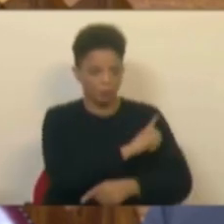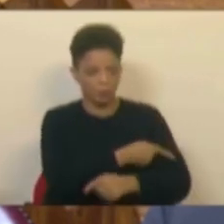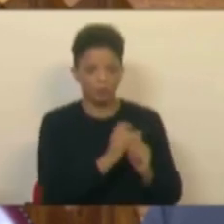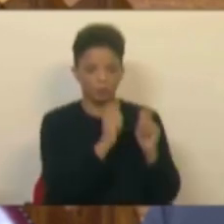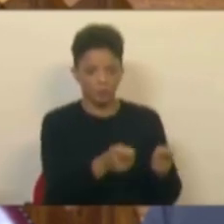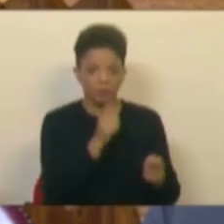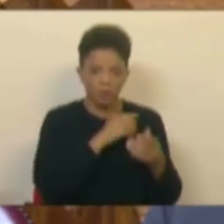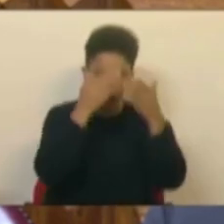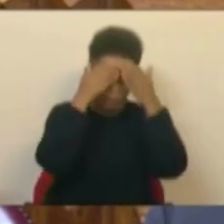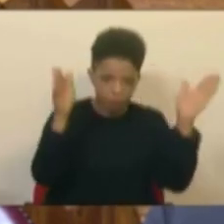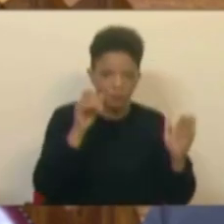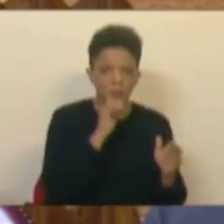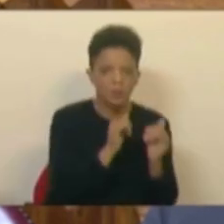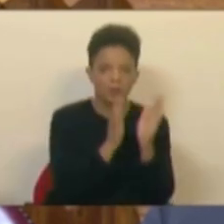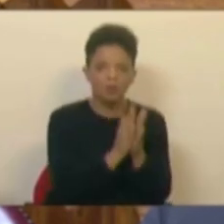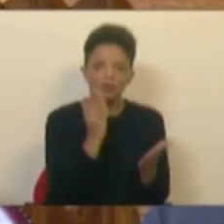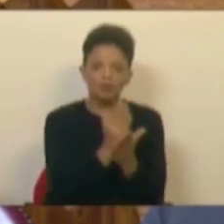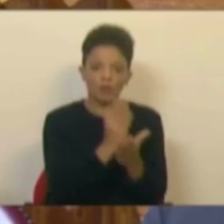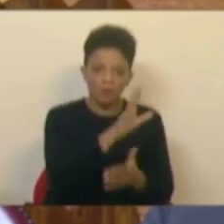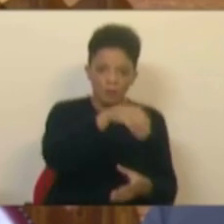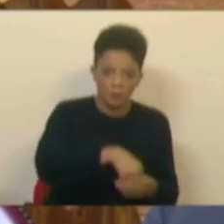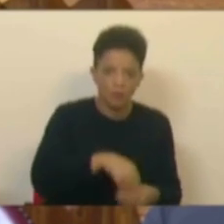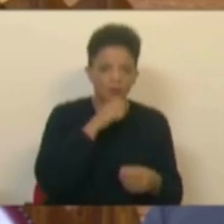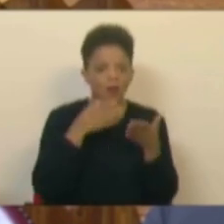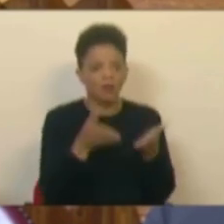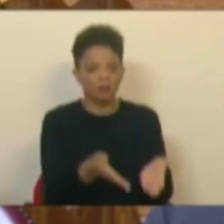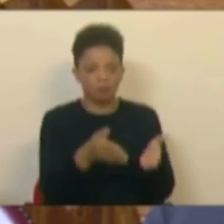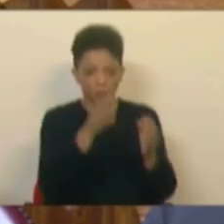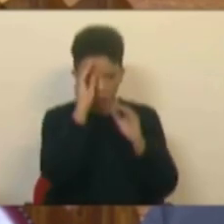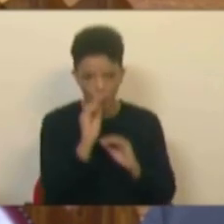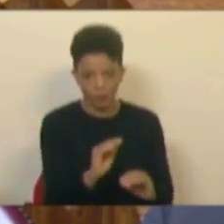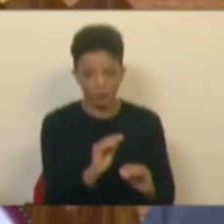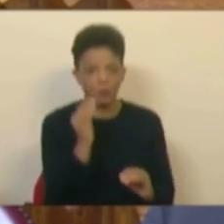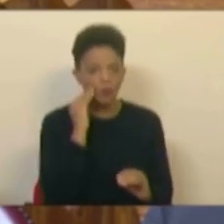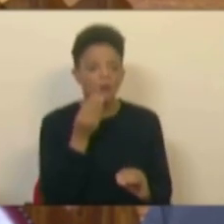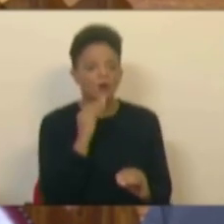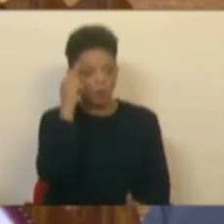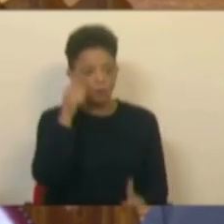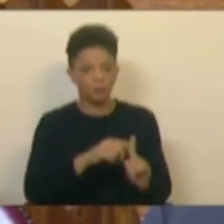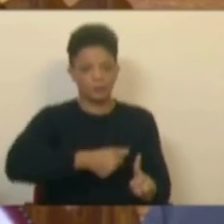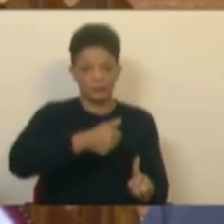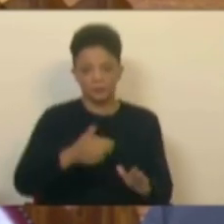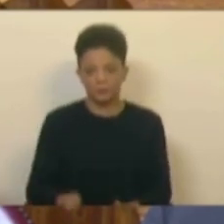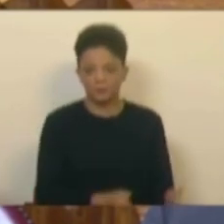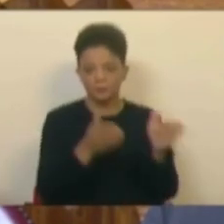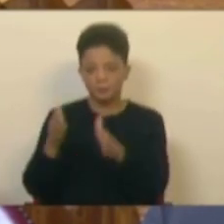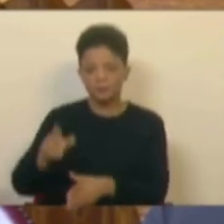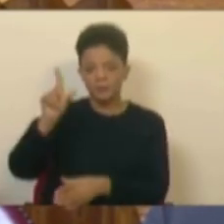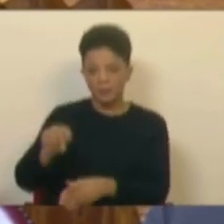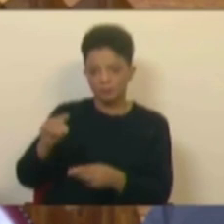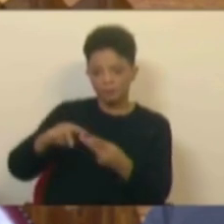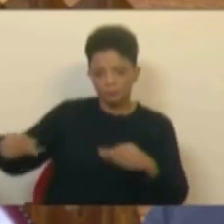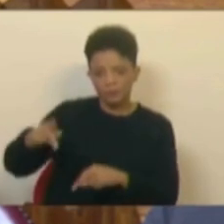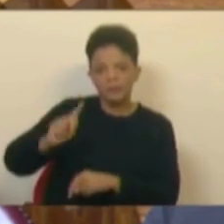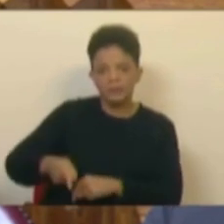pode ser democrática, que pode envolver toda a gente na escola, que pode ajudar a centrar a educação no aluno e há uma municipalização